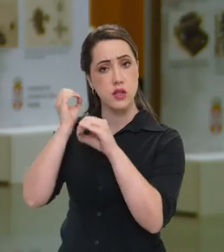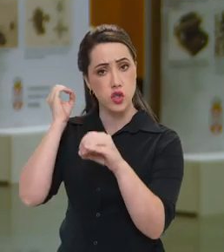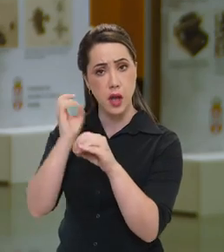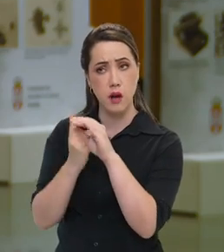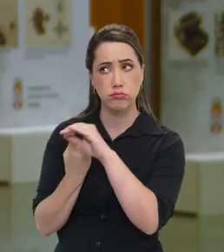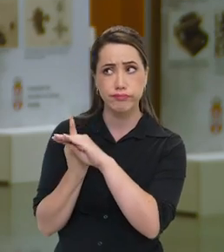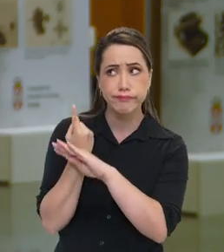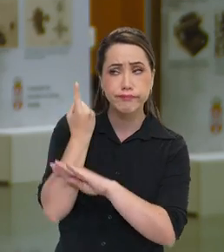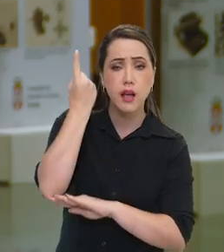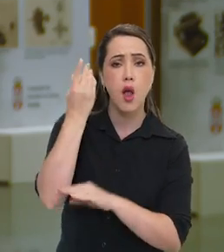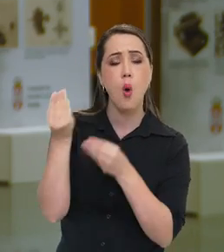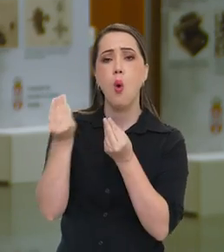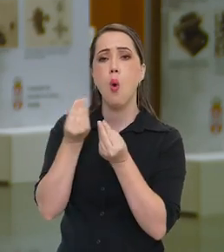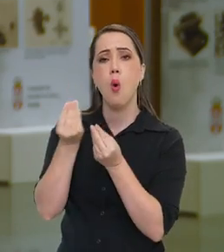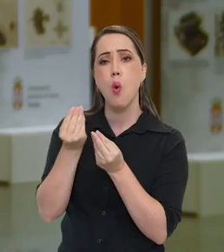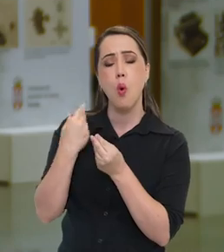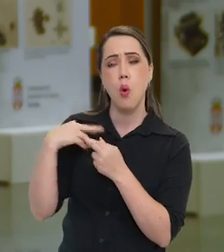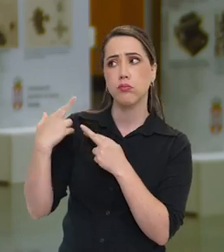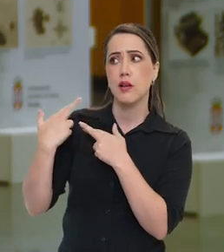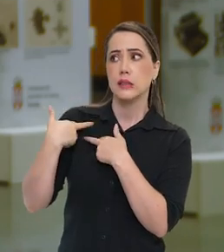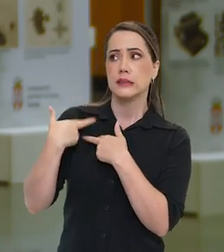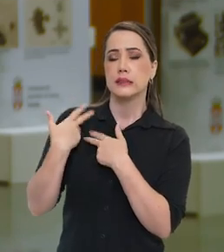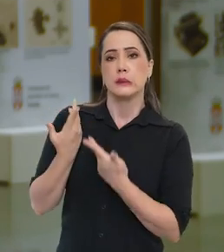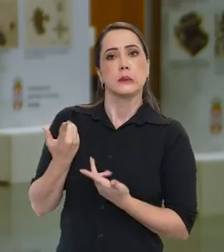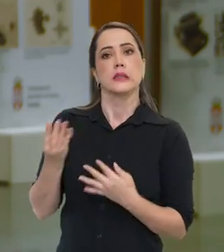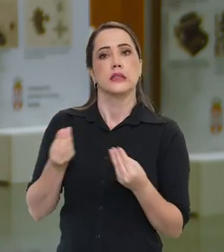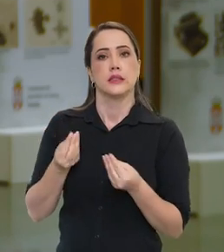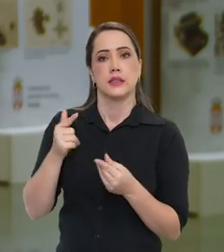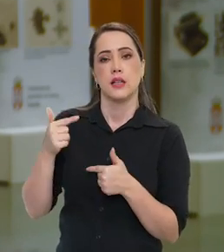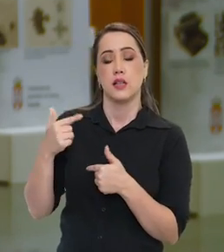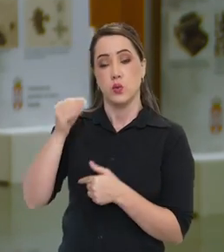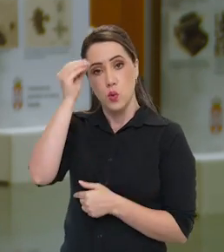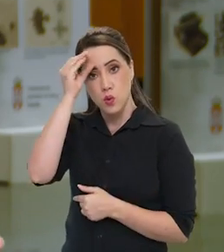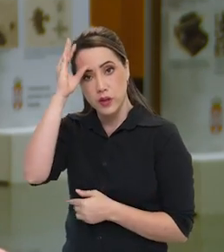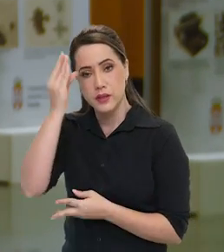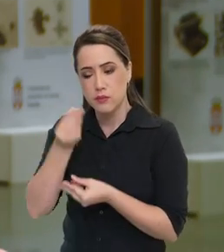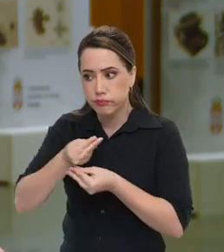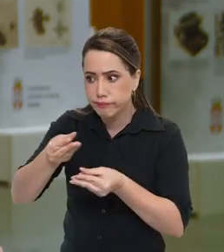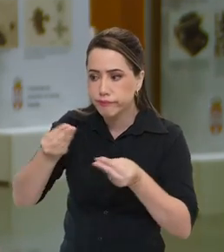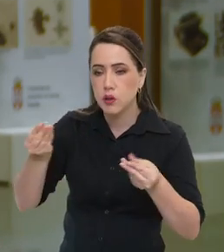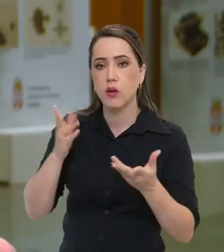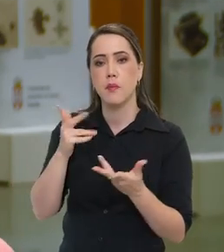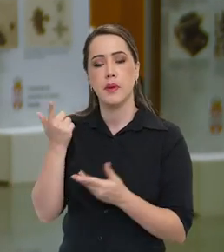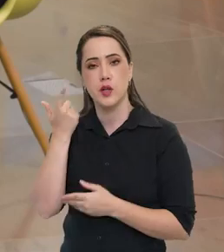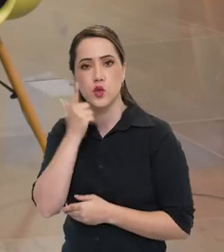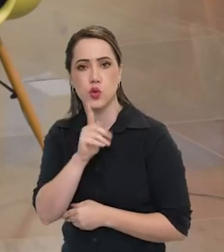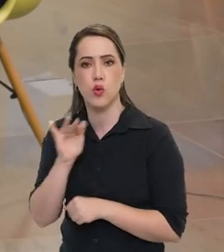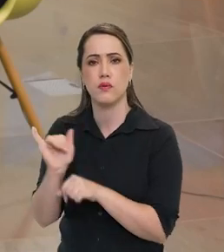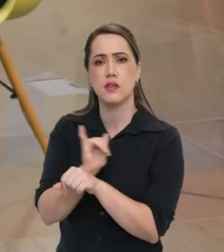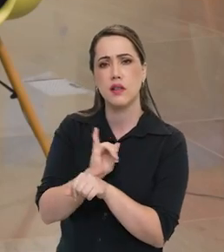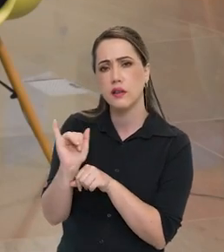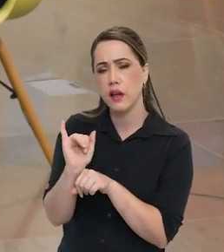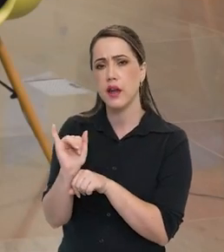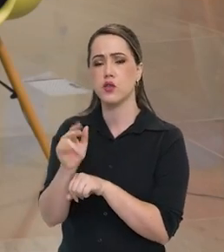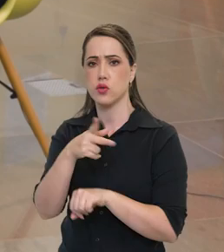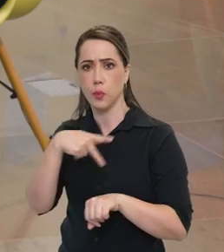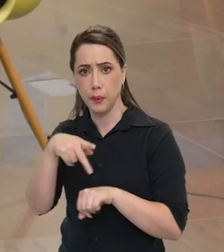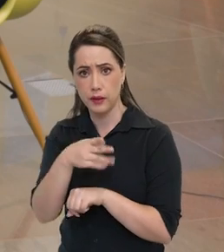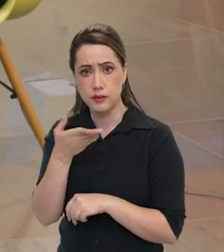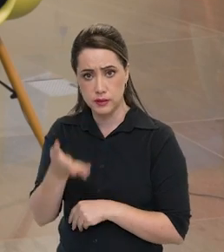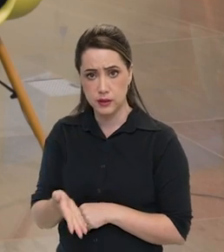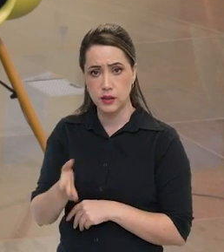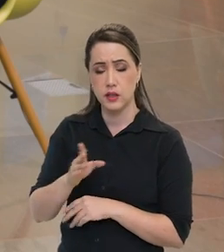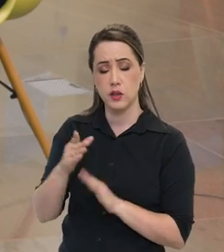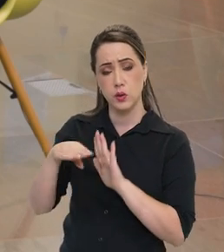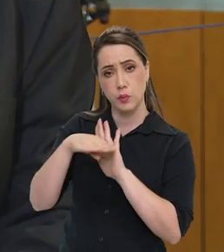engenharia espacial. Como que recebeu essa missão de emprestar esse seu conhecimento todo para resgatar o papel estratégico